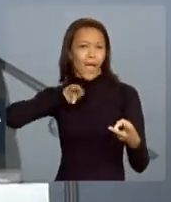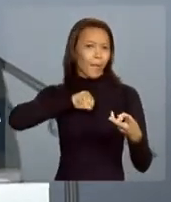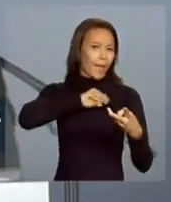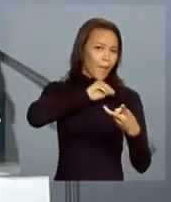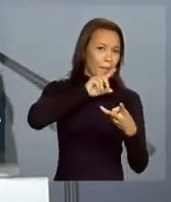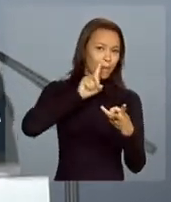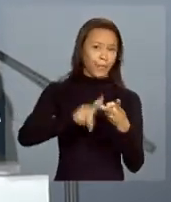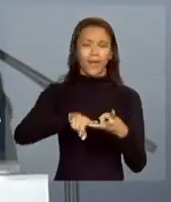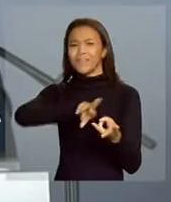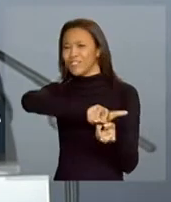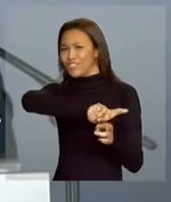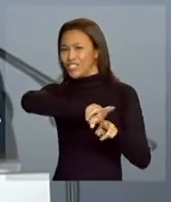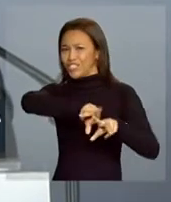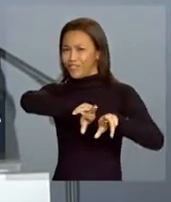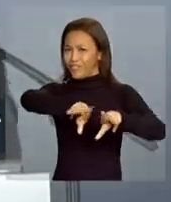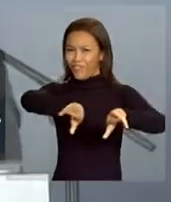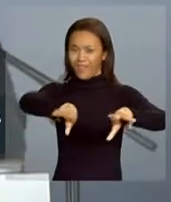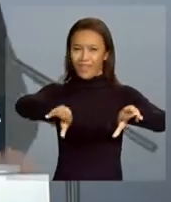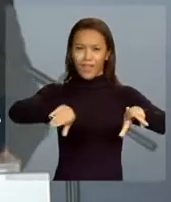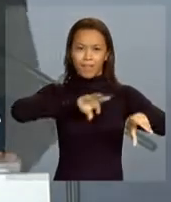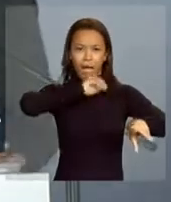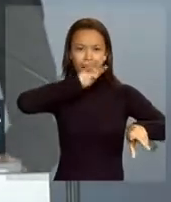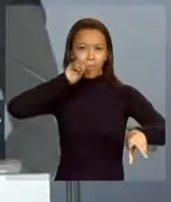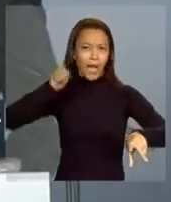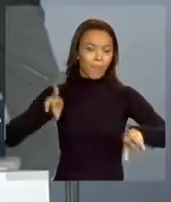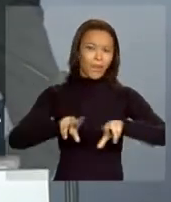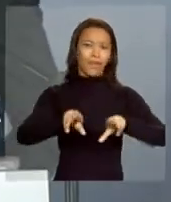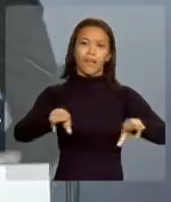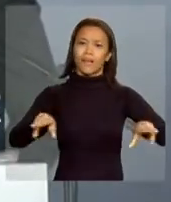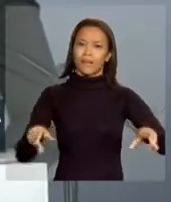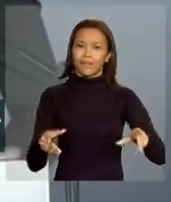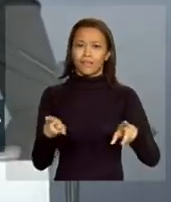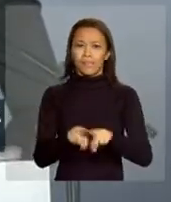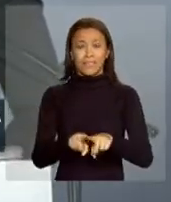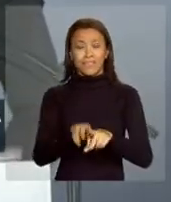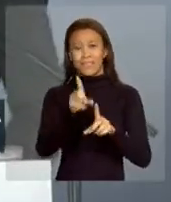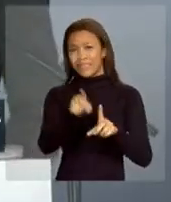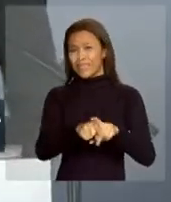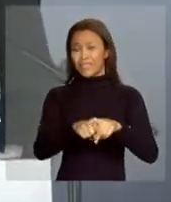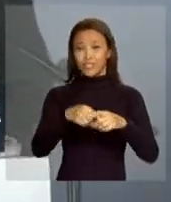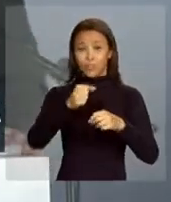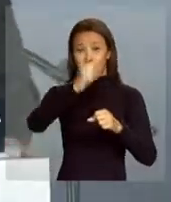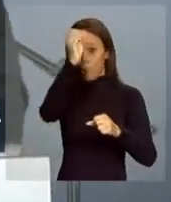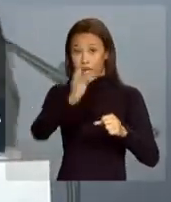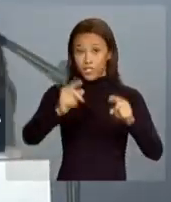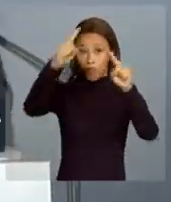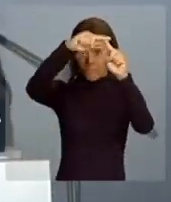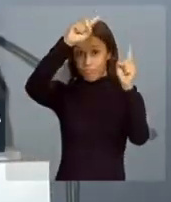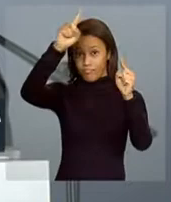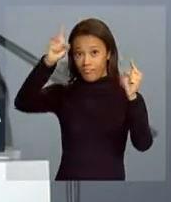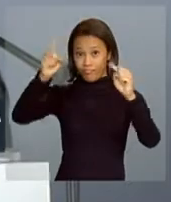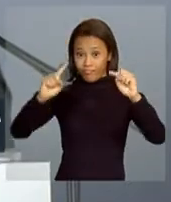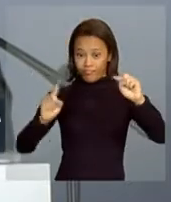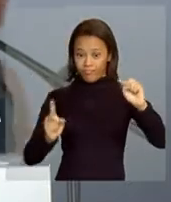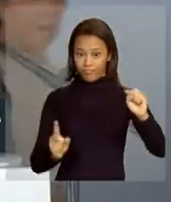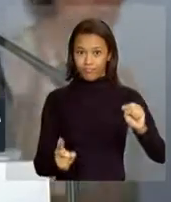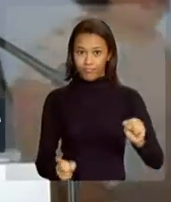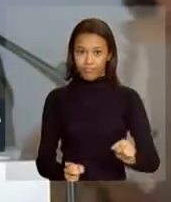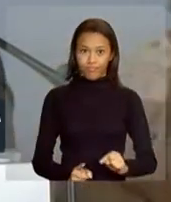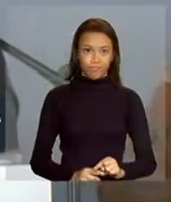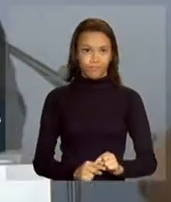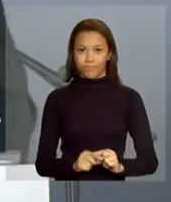de diferentes sotaques expressas desde o Iapoque, do Iapoque ao Chuí,